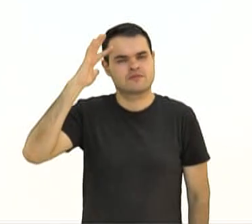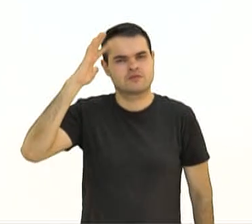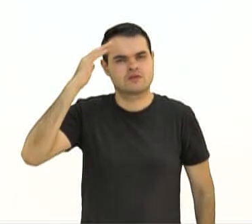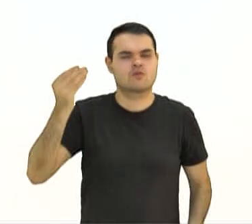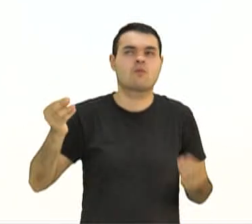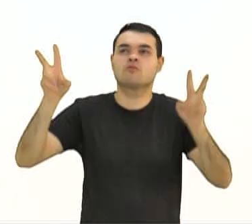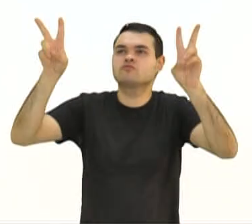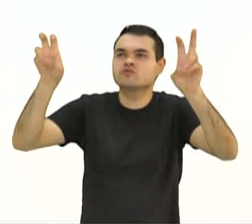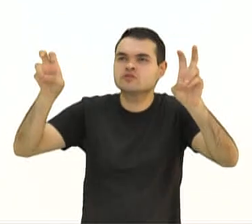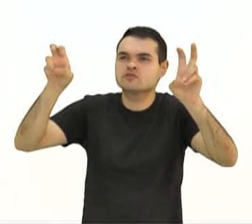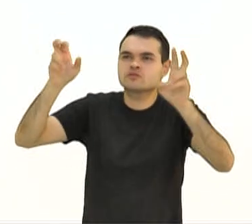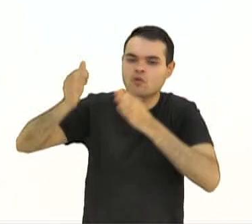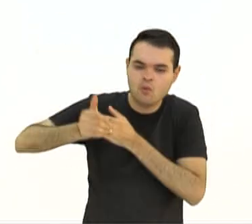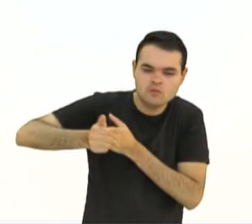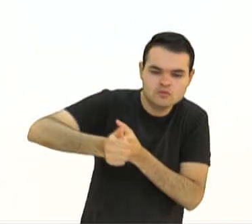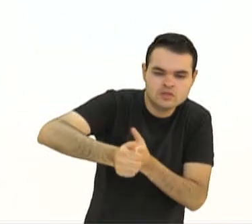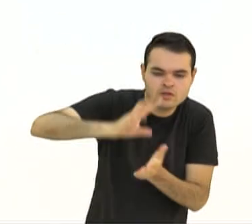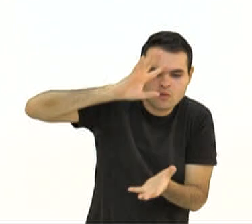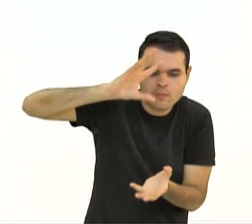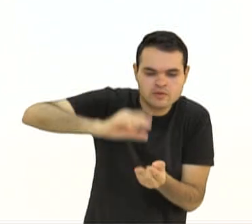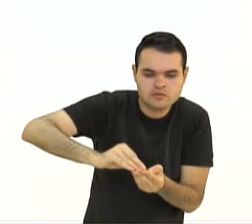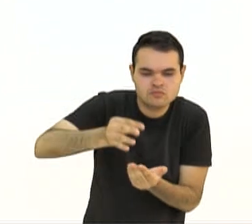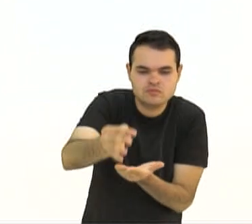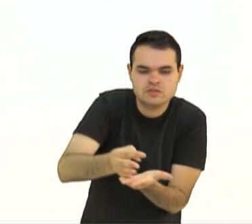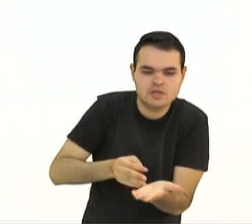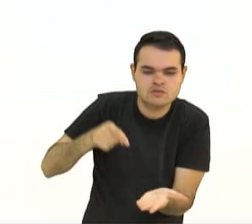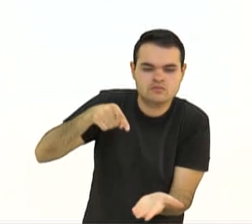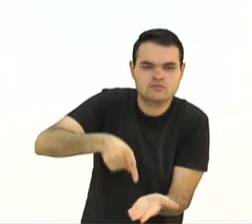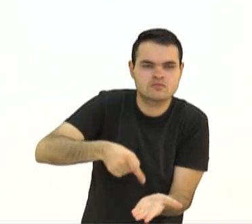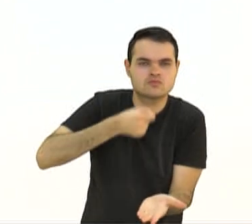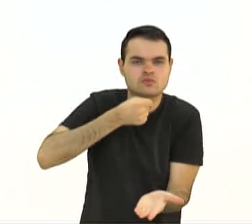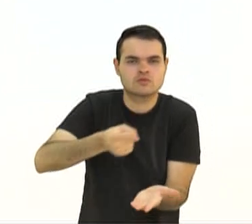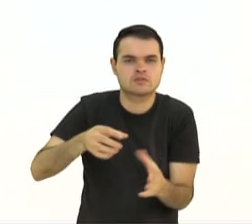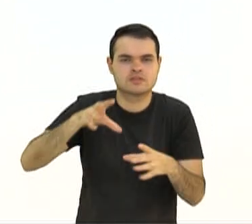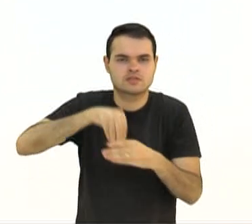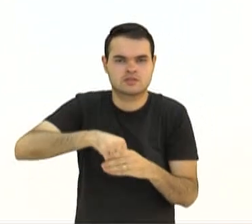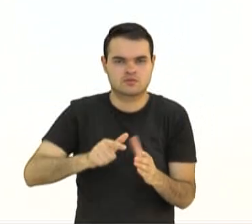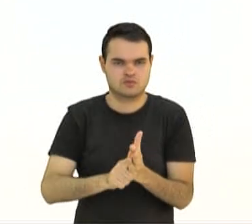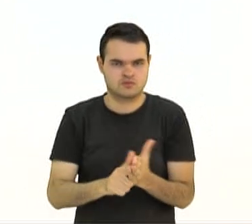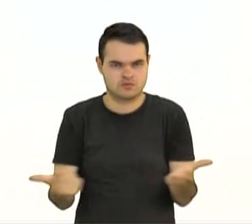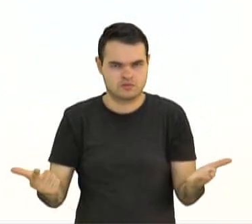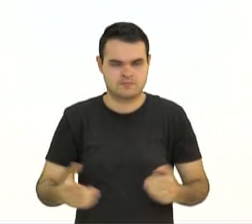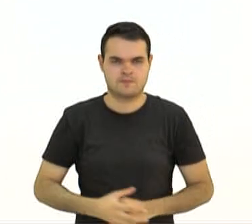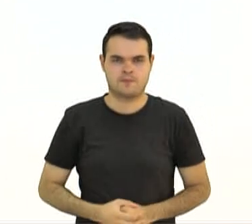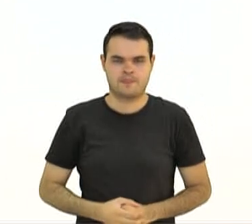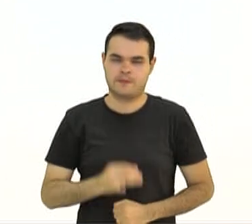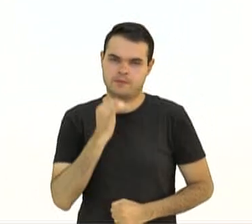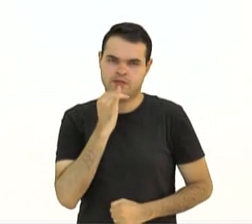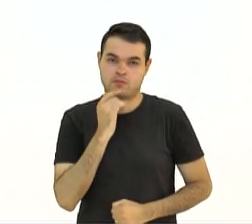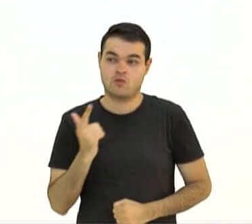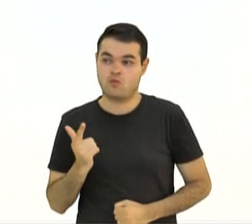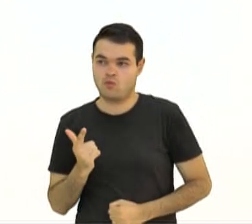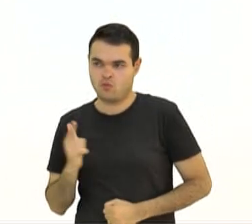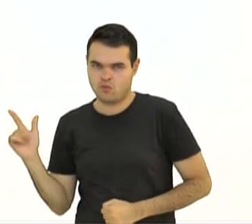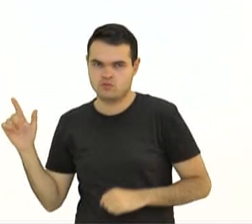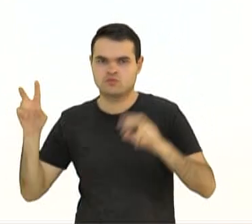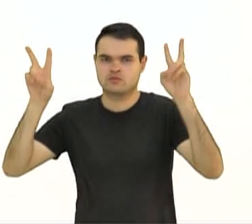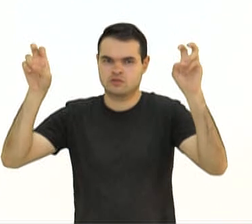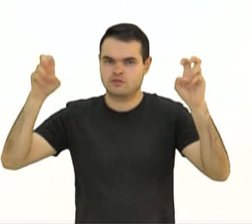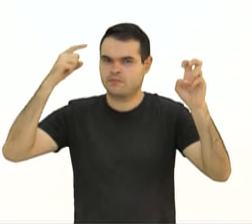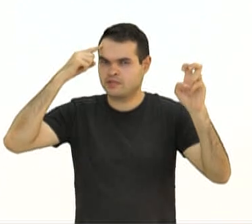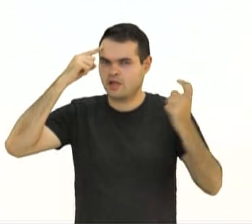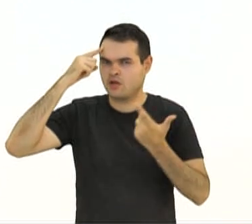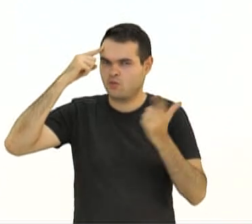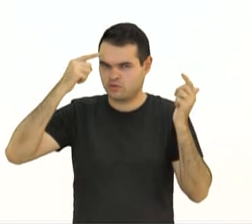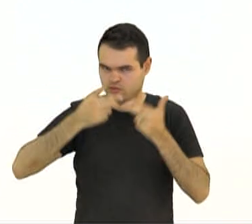um título pode conduzir a interpretação de um texto jornalístico? Se fosse outro título, nós poderíamos pensar outras